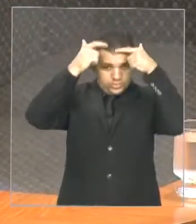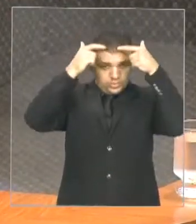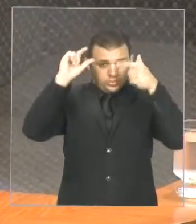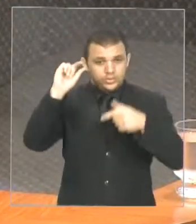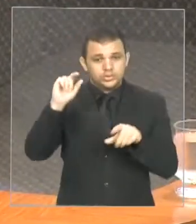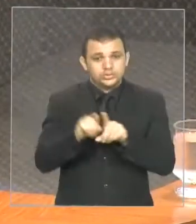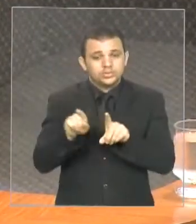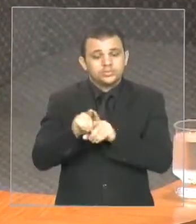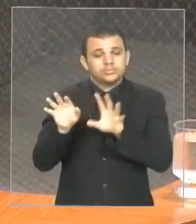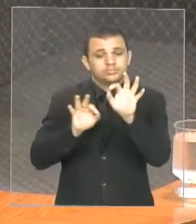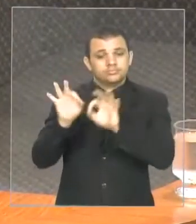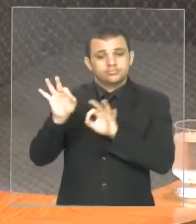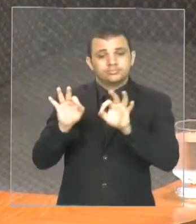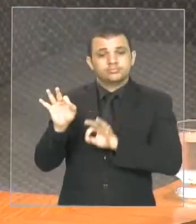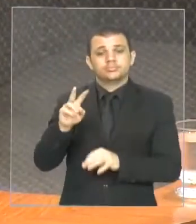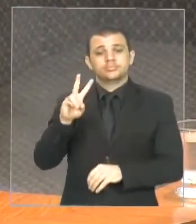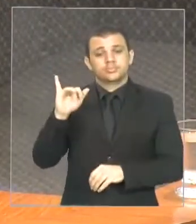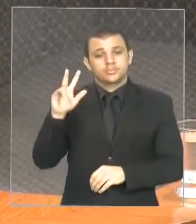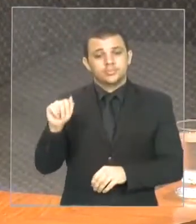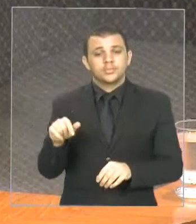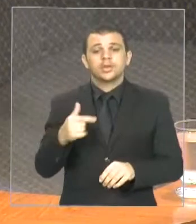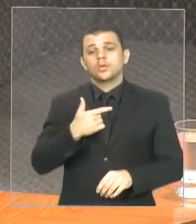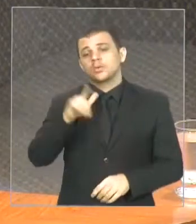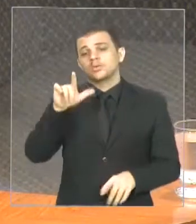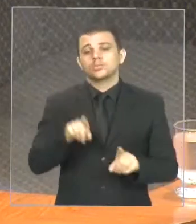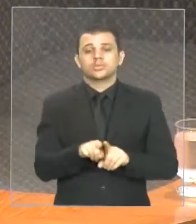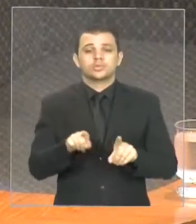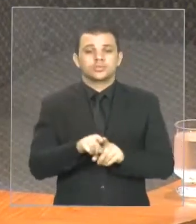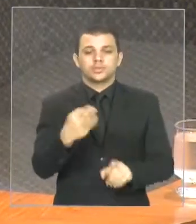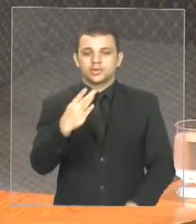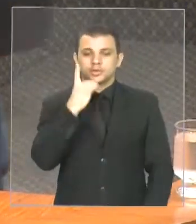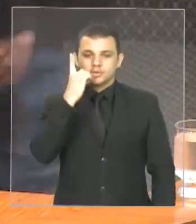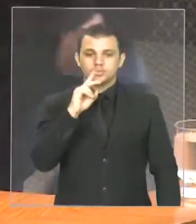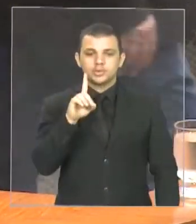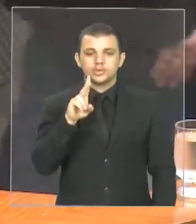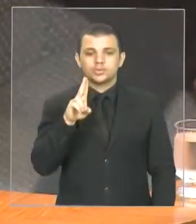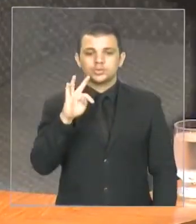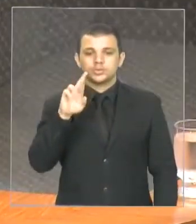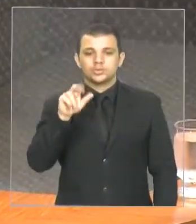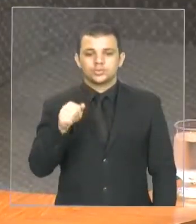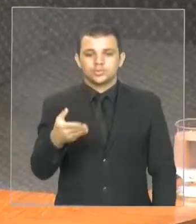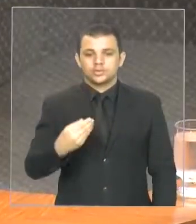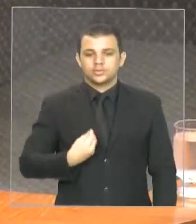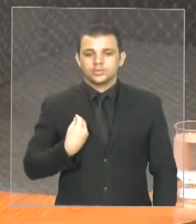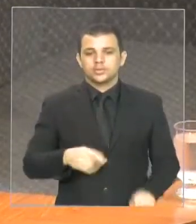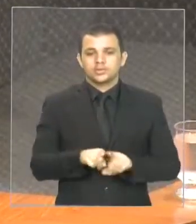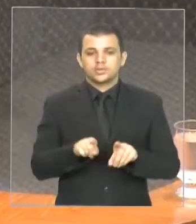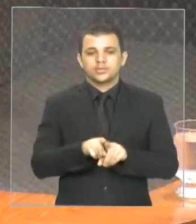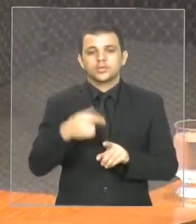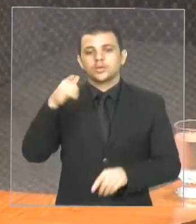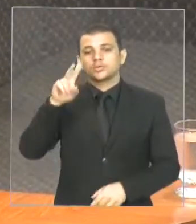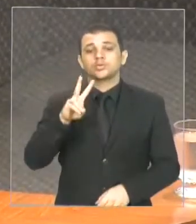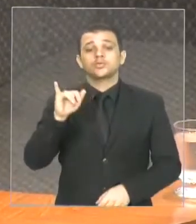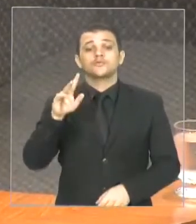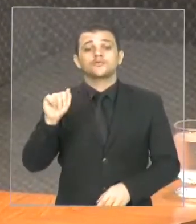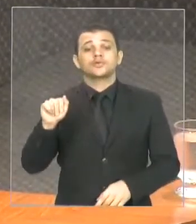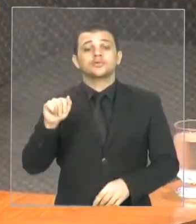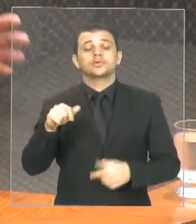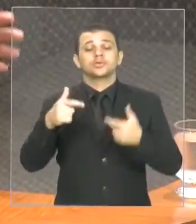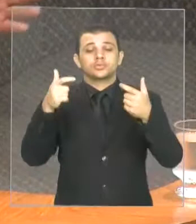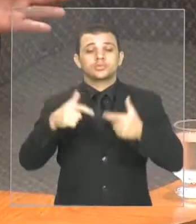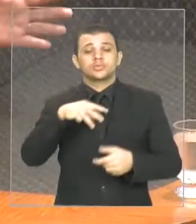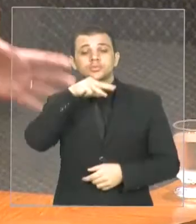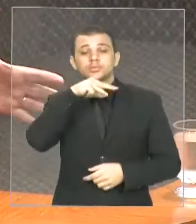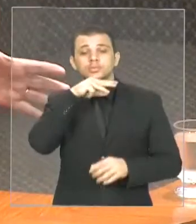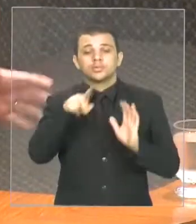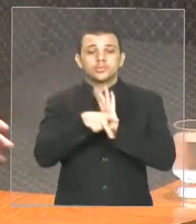E tantos outros Vivas que foram feitos, o deputado Dutra estava aqui, o Viva Maiobão, que é já no município de Paço Plumiar. Todas essas são